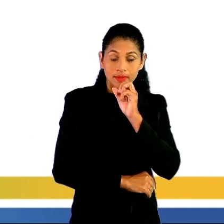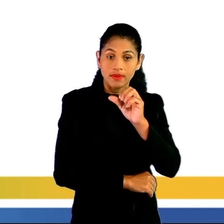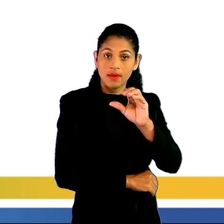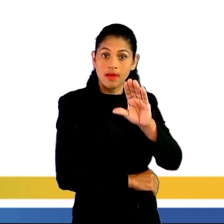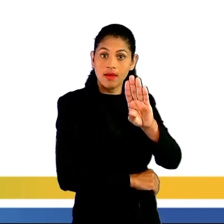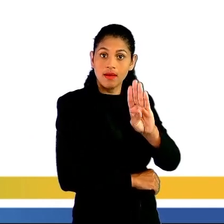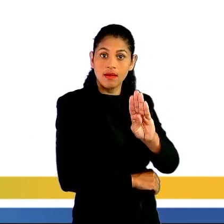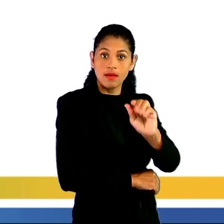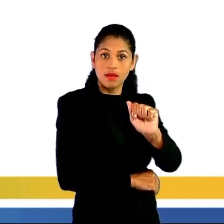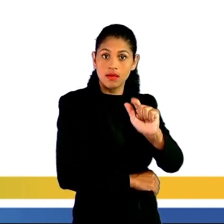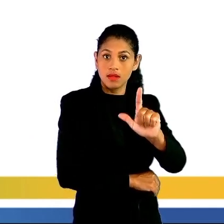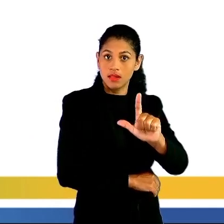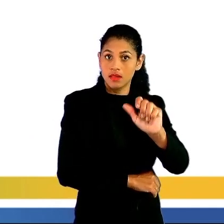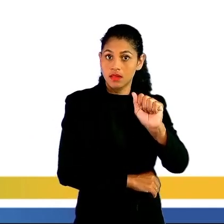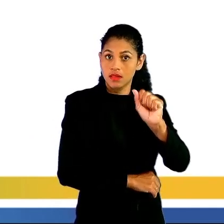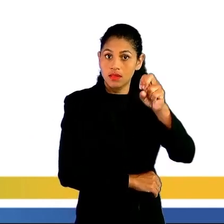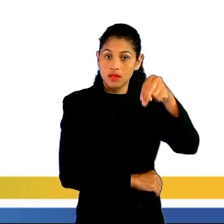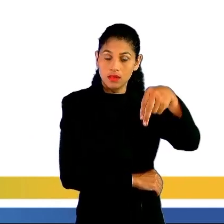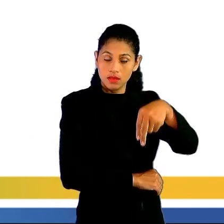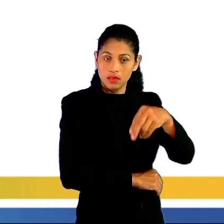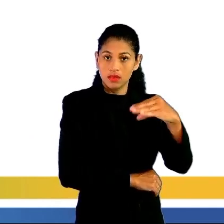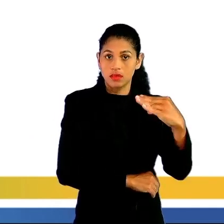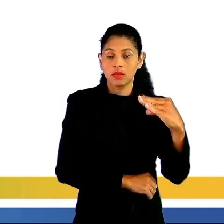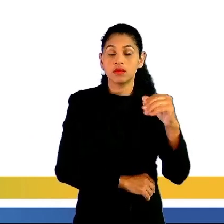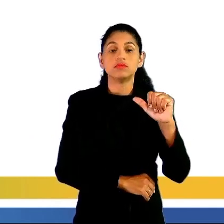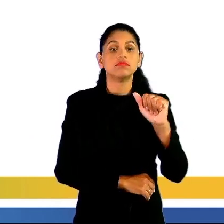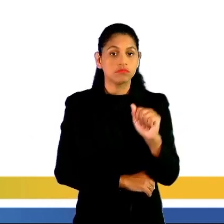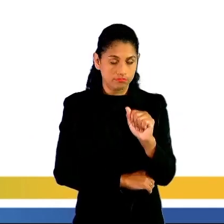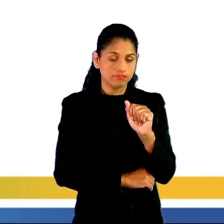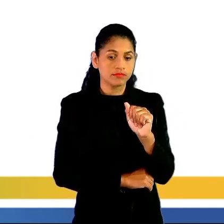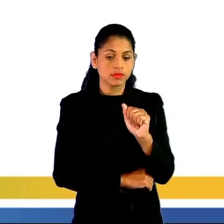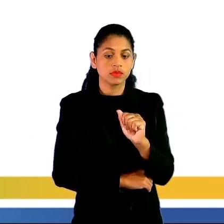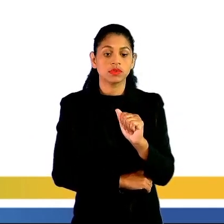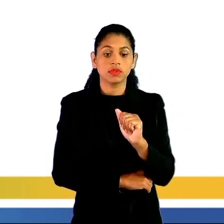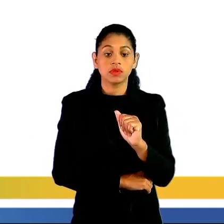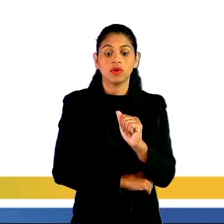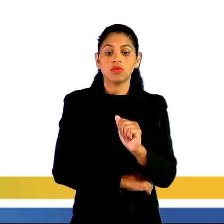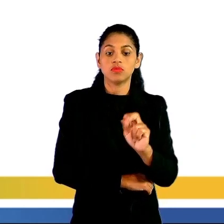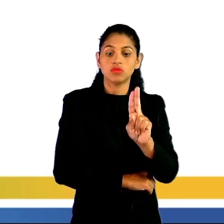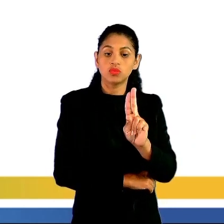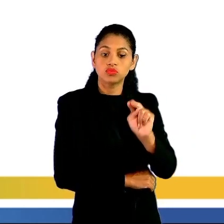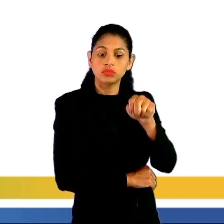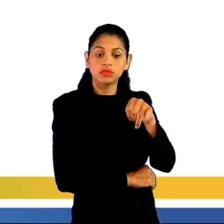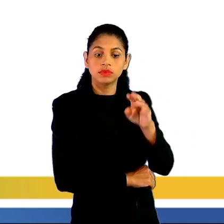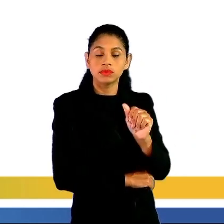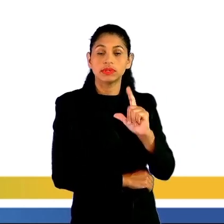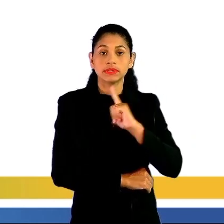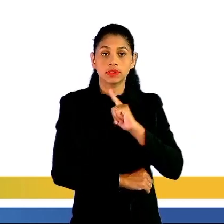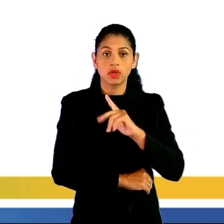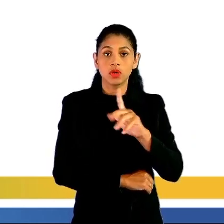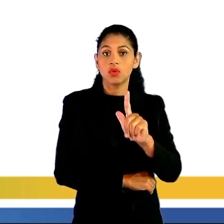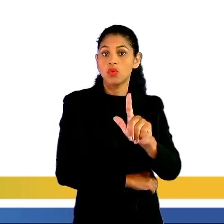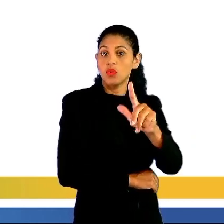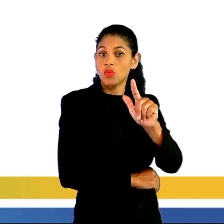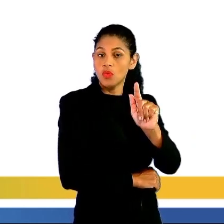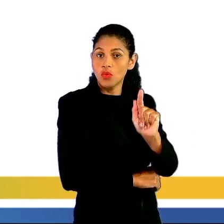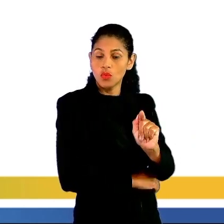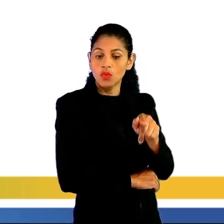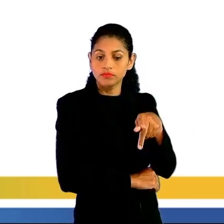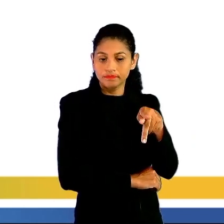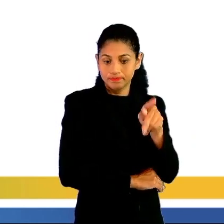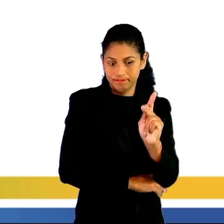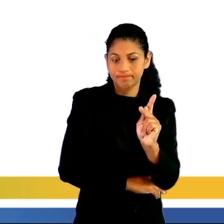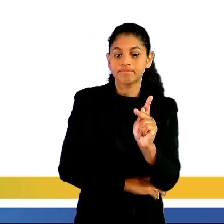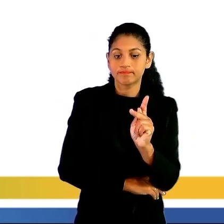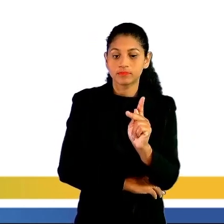medida é o quilograma. E no quilograma nós temos os seus múltiplos e os submúltiplos. E